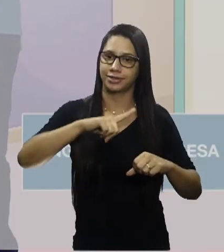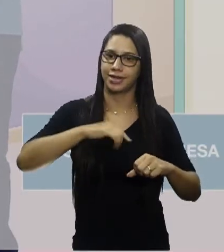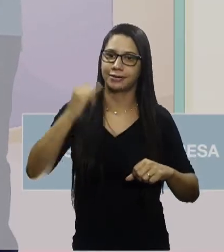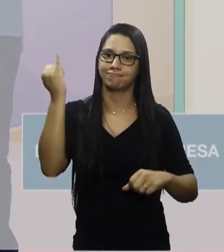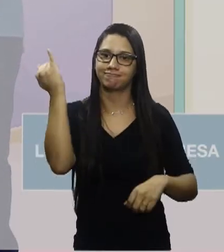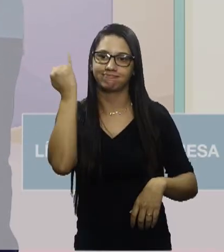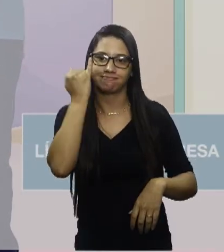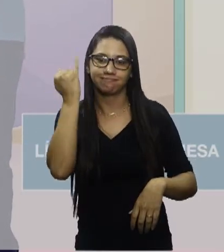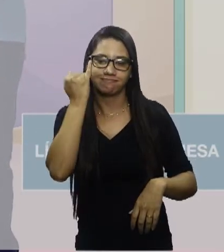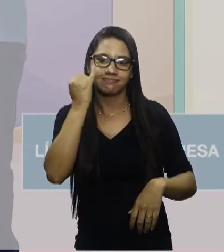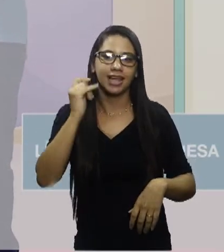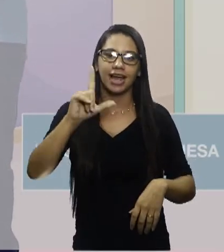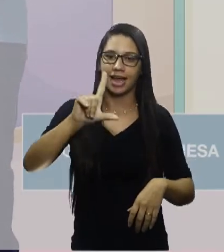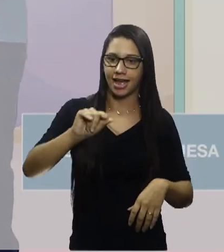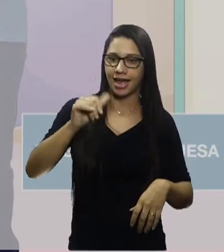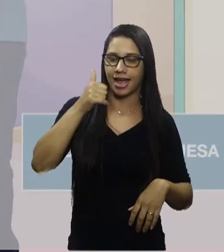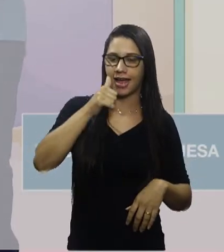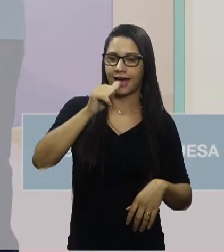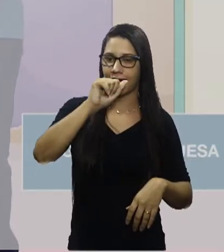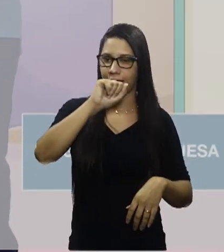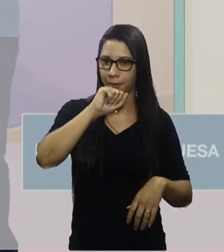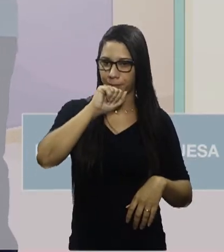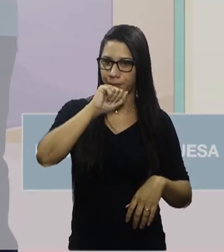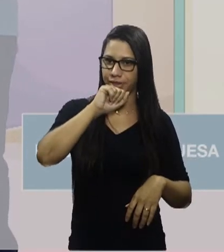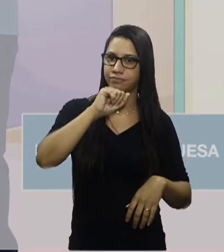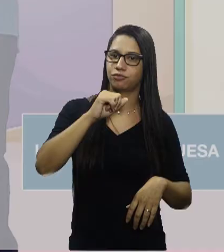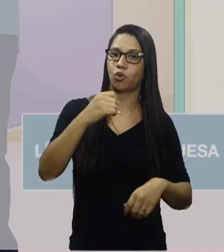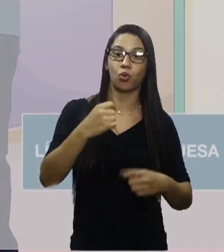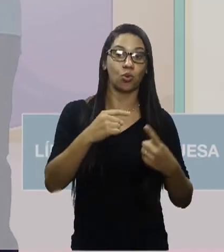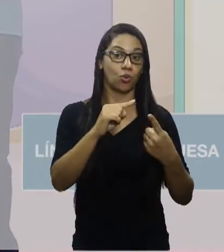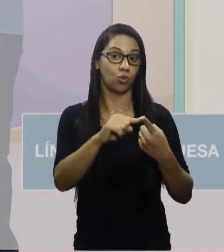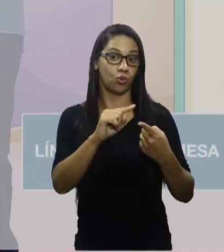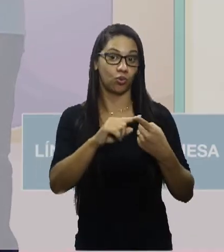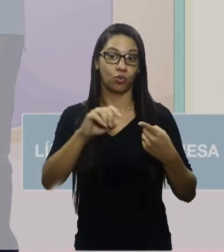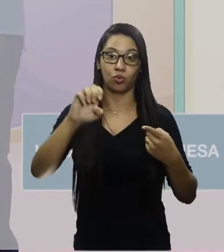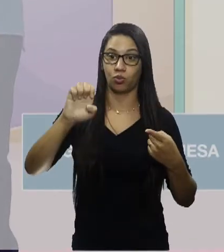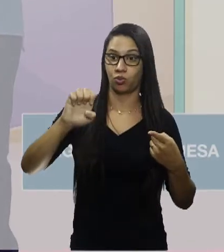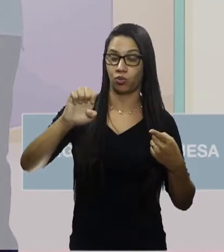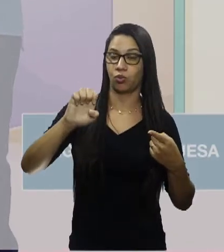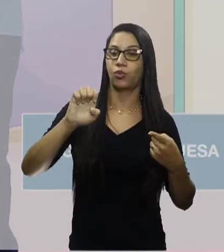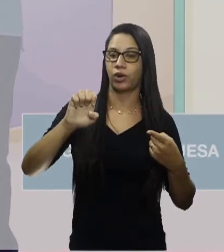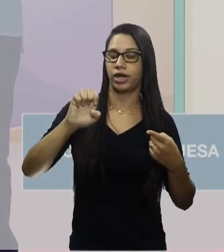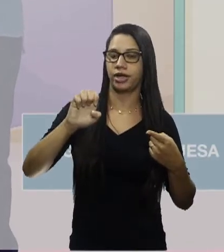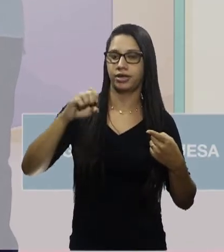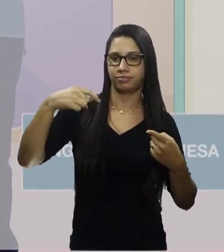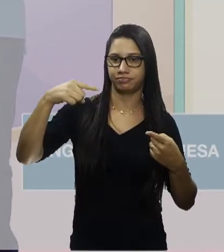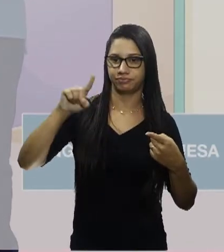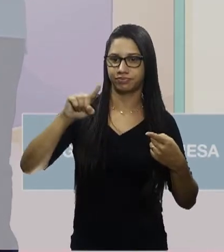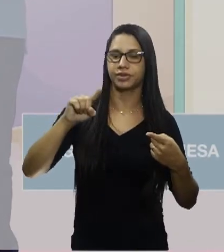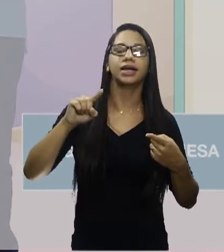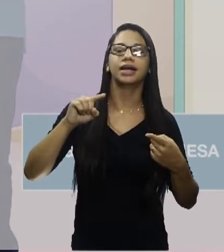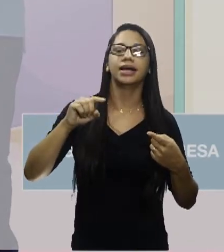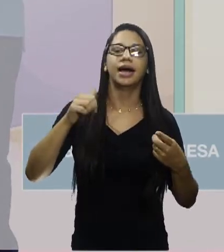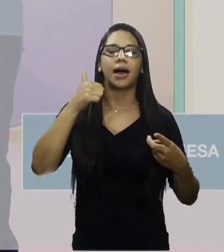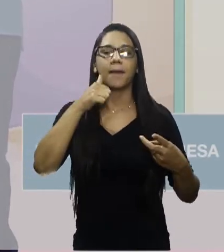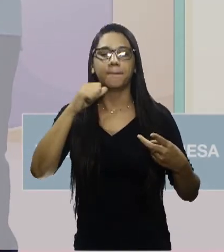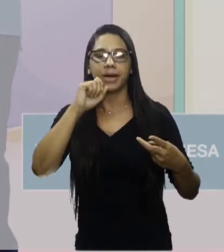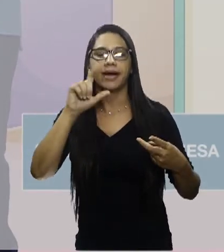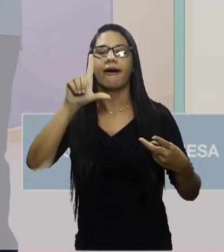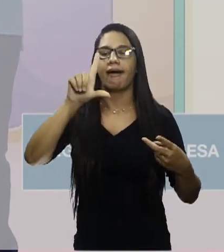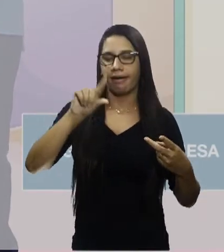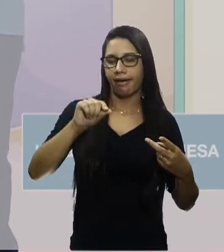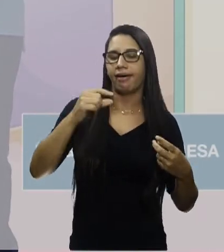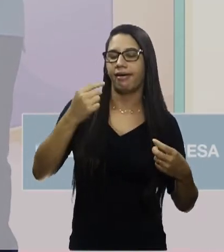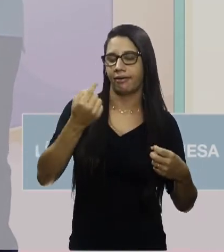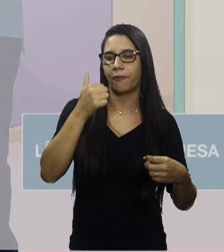é a mãe de todos os vícios, já temos uma oração, mas uma mãe é uma mãe,